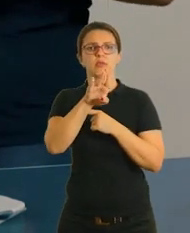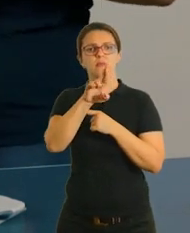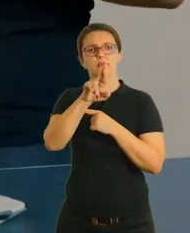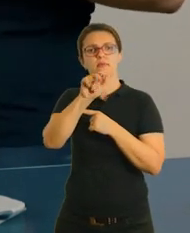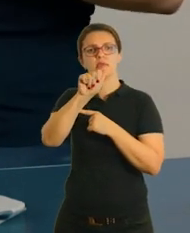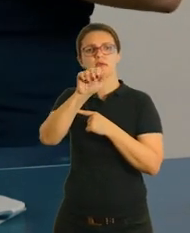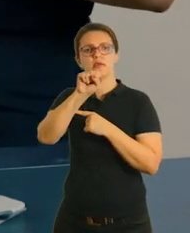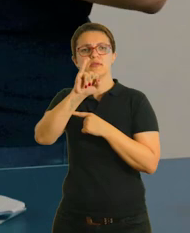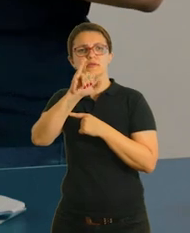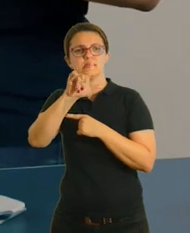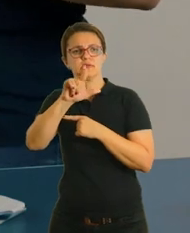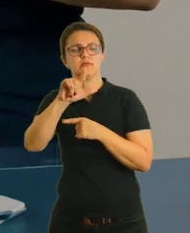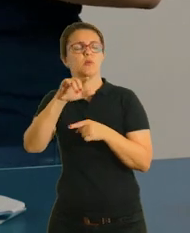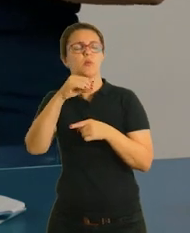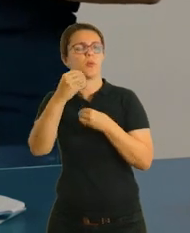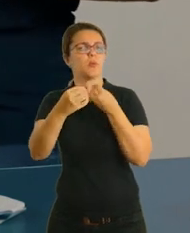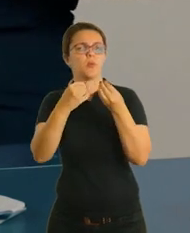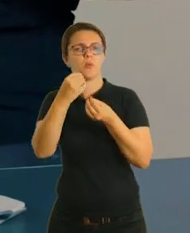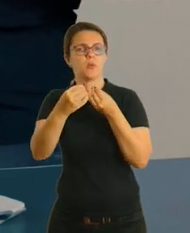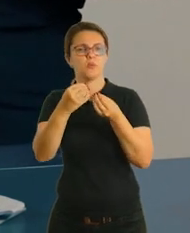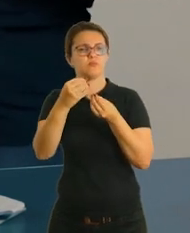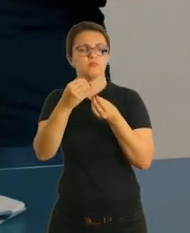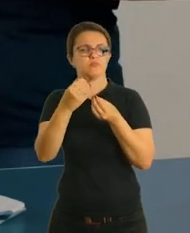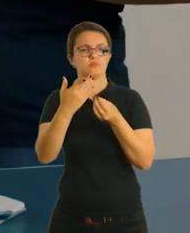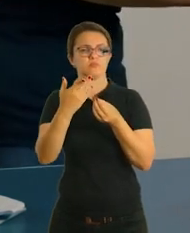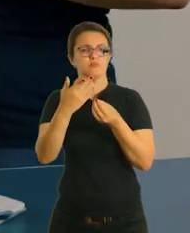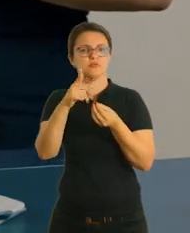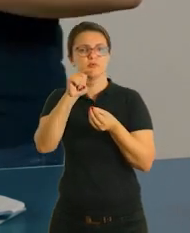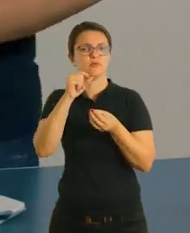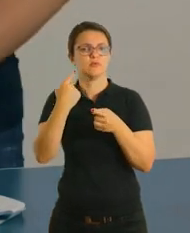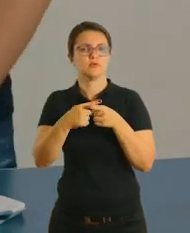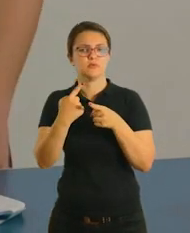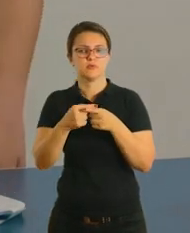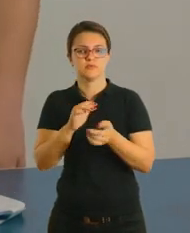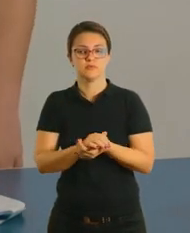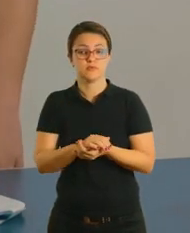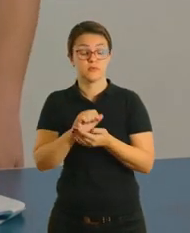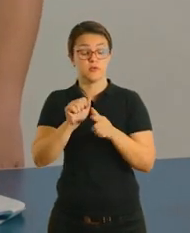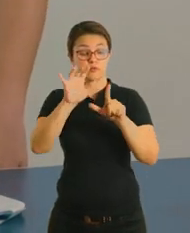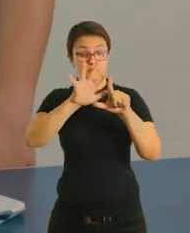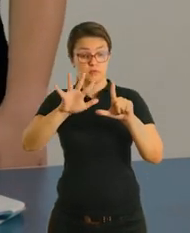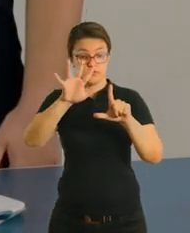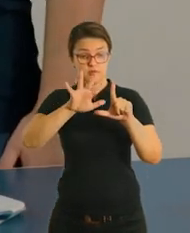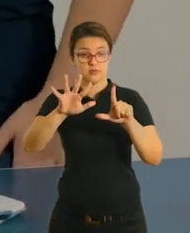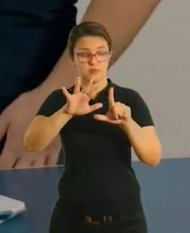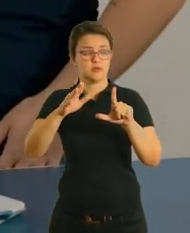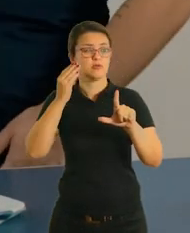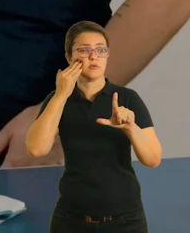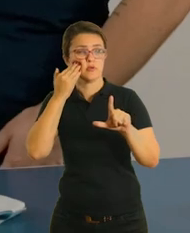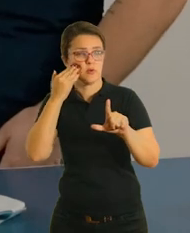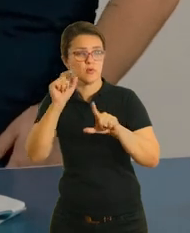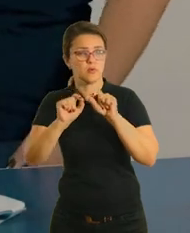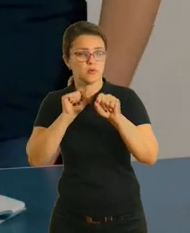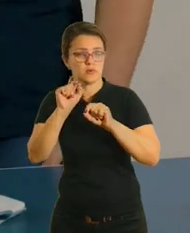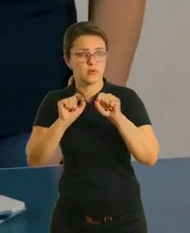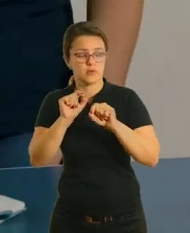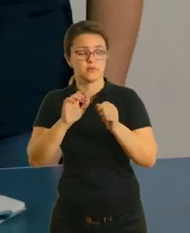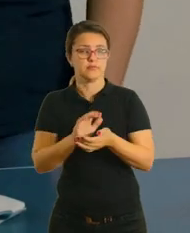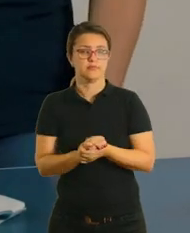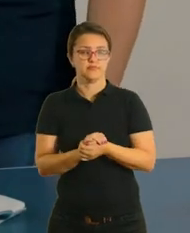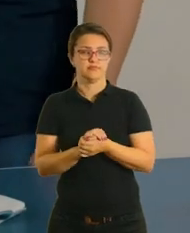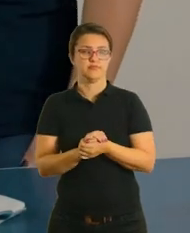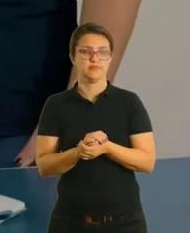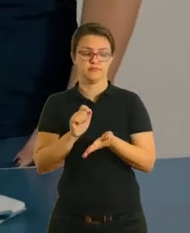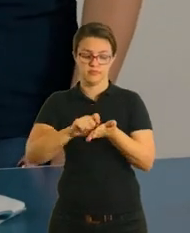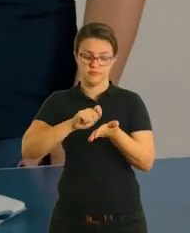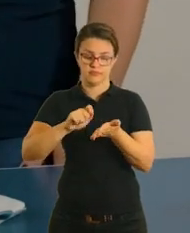de Brasil? E com base na imagem acima, descreva o que você compreendeu. Tanto com base na imagem, quanto com